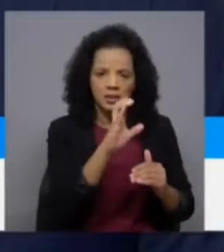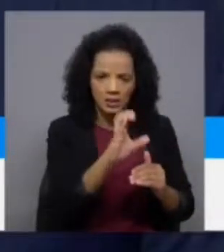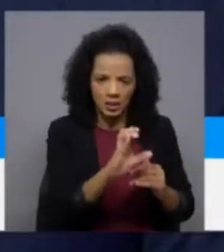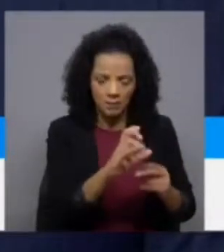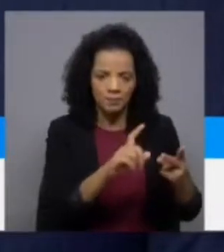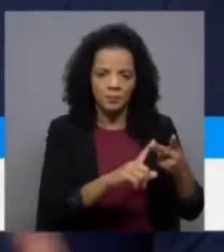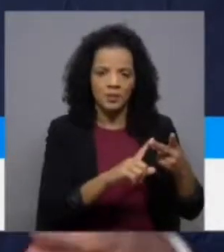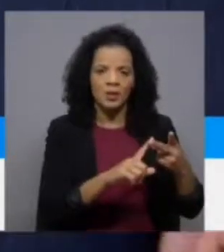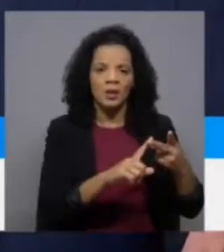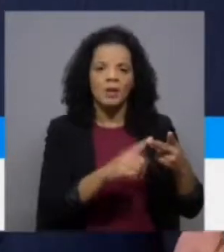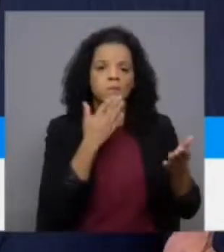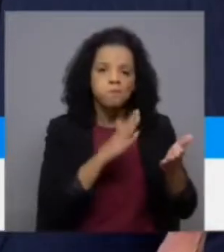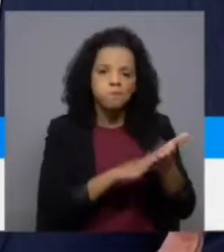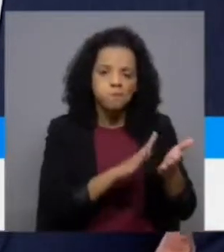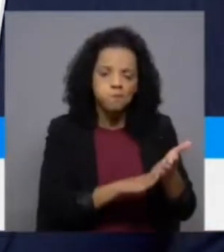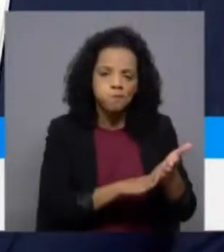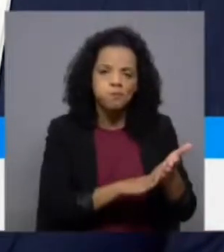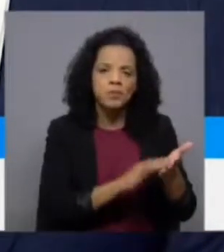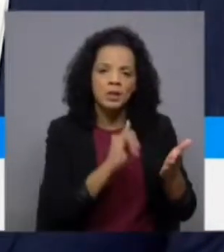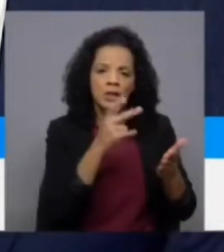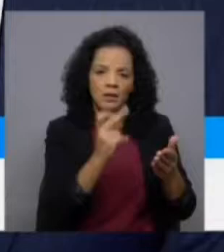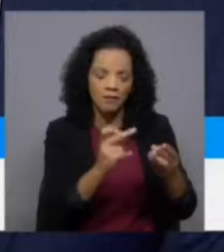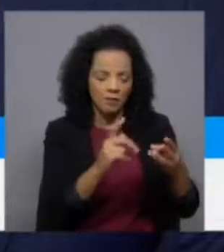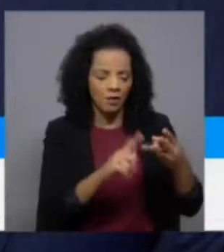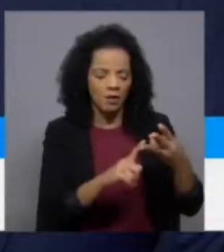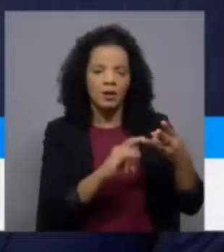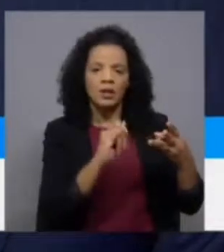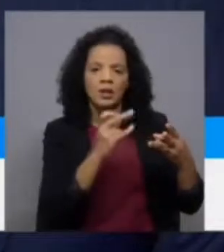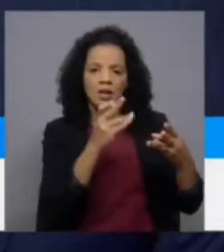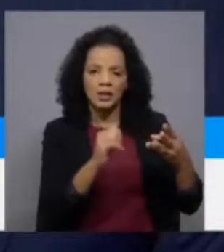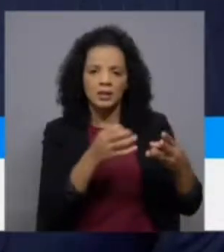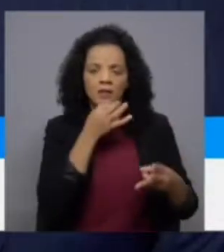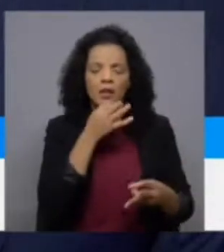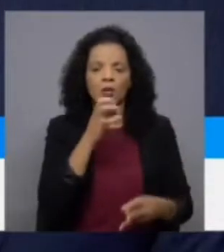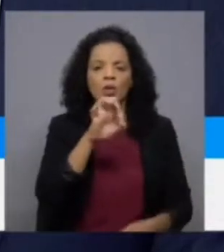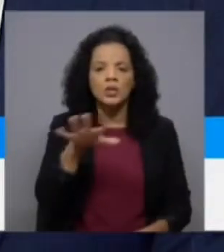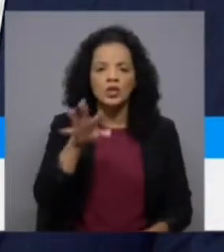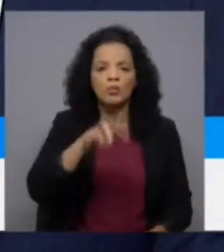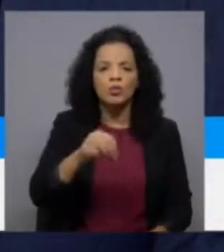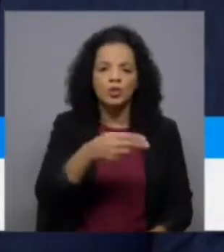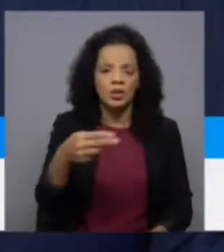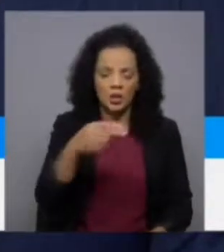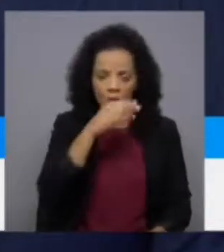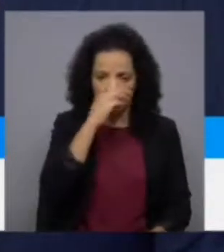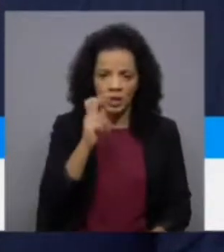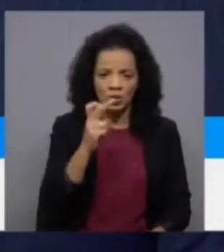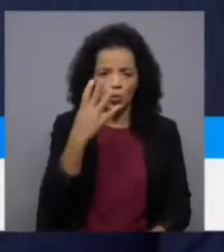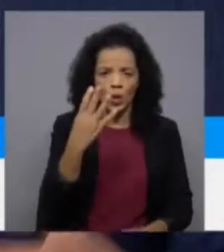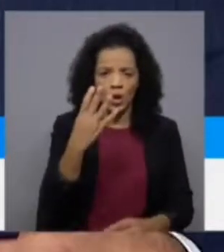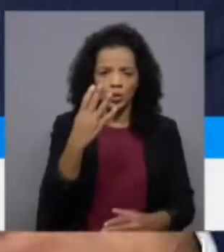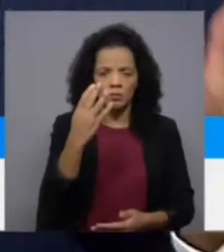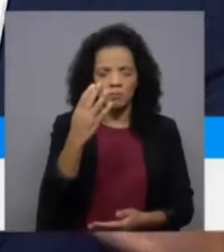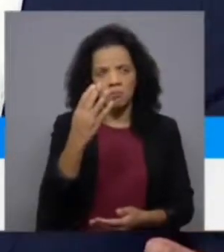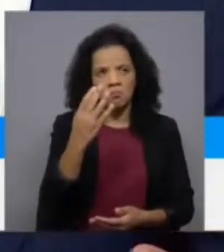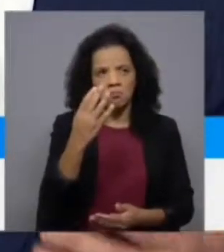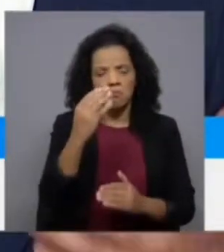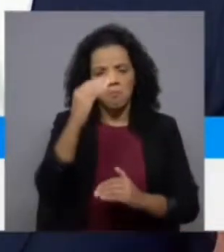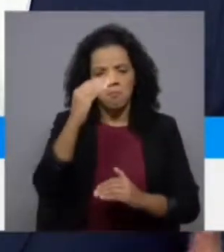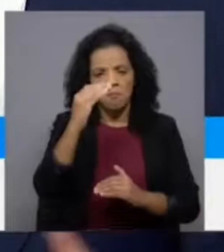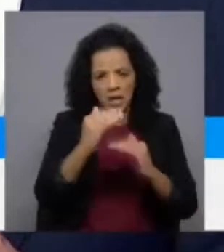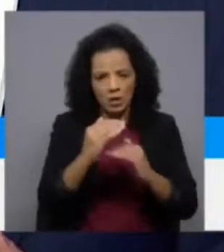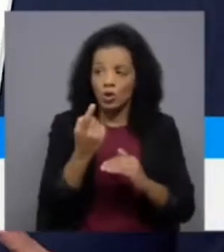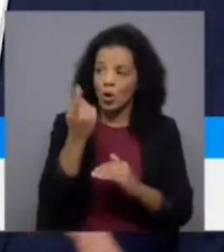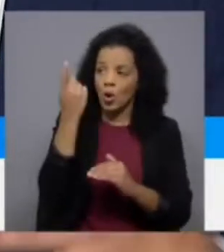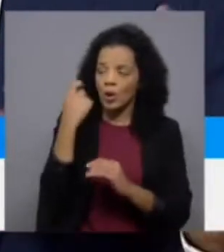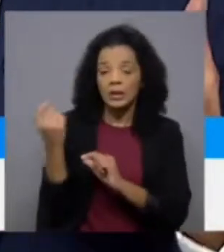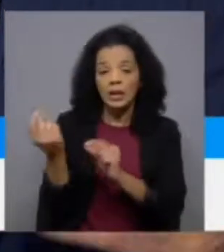restauração e só no IRS estamos a falar de 800 milhões de euros a menos em quatro anos. Ontem já explicou no